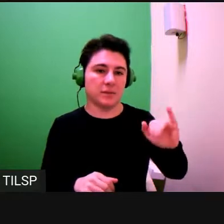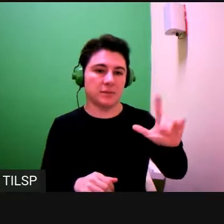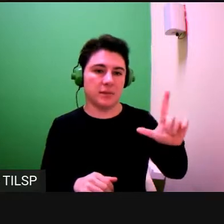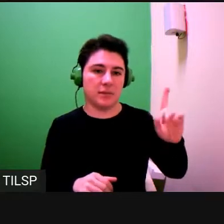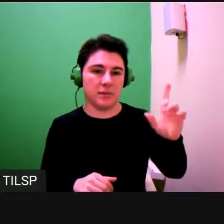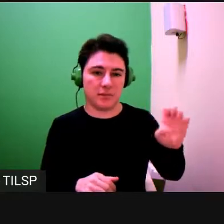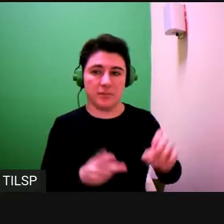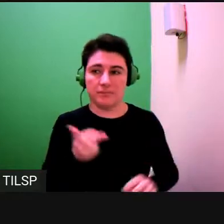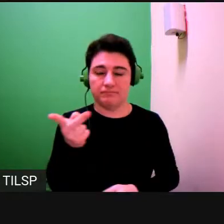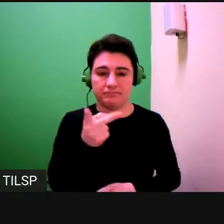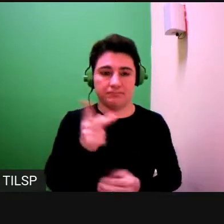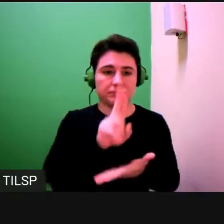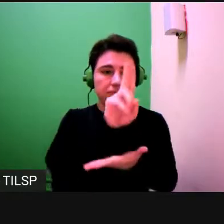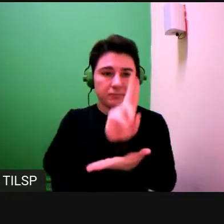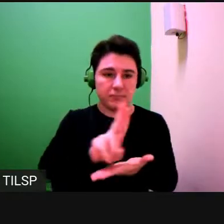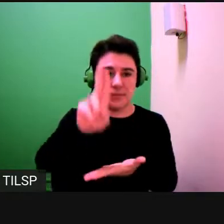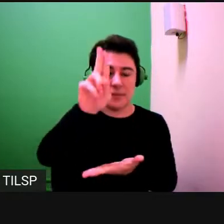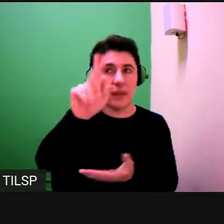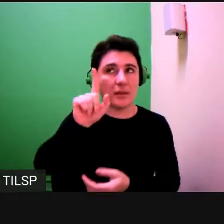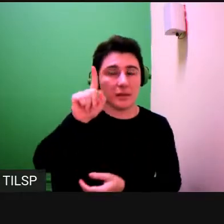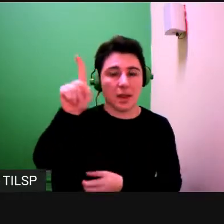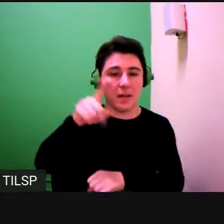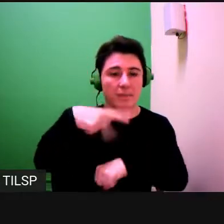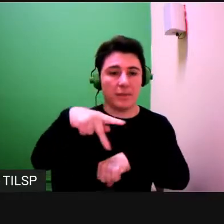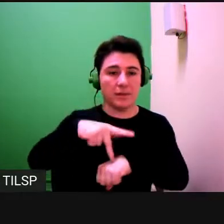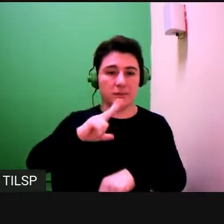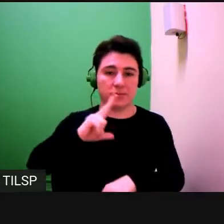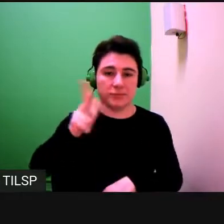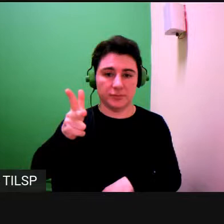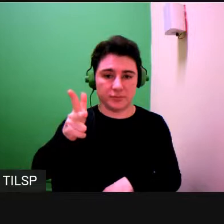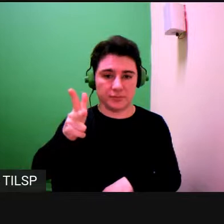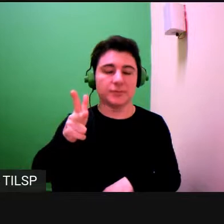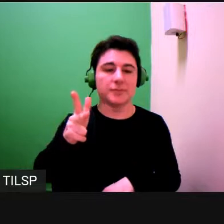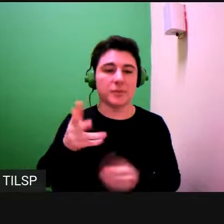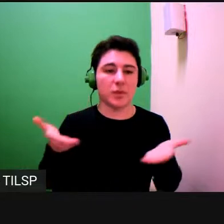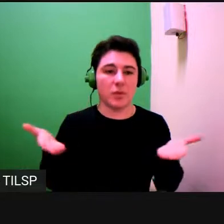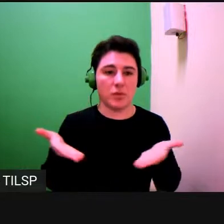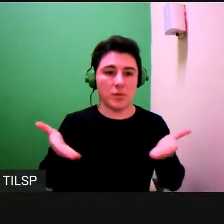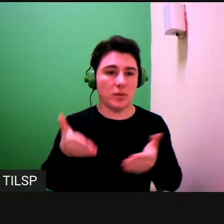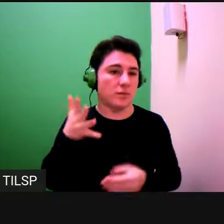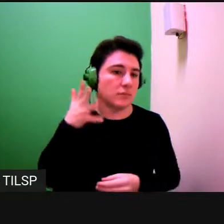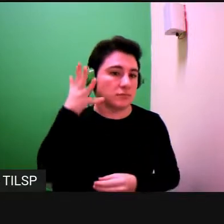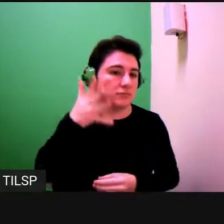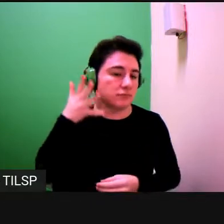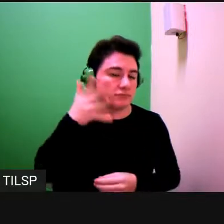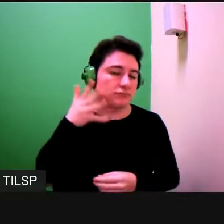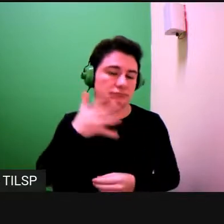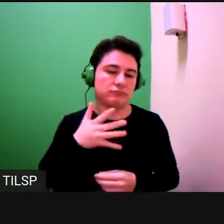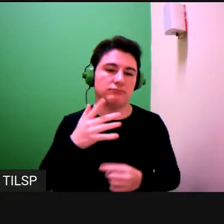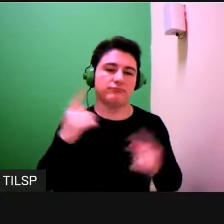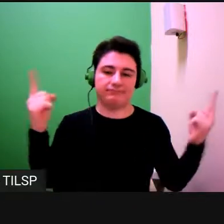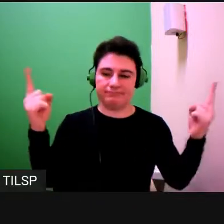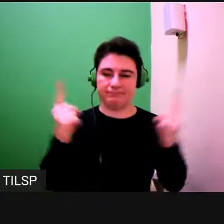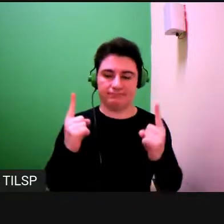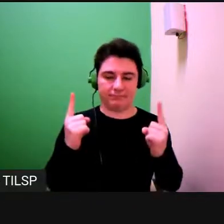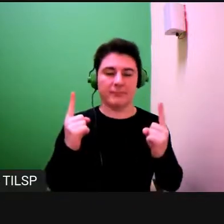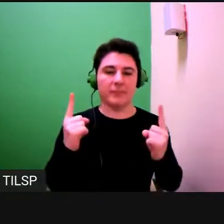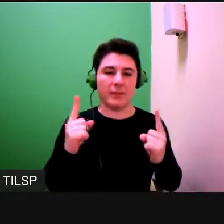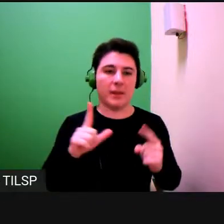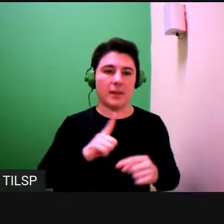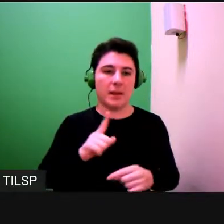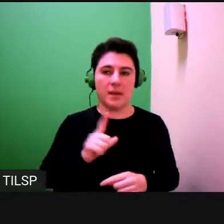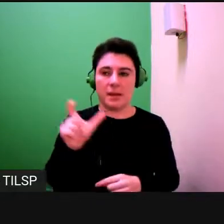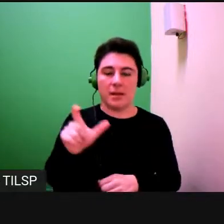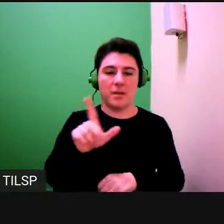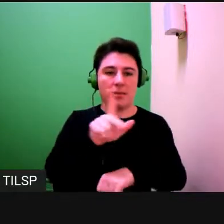ambas da Universidade Nova de Lisboa, que participarão da Mesa Redonda nesta manhã, e serão mediadas pela